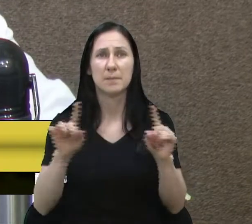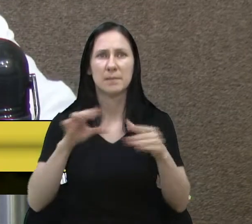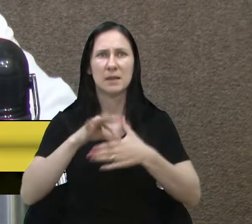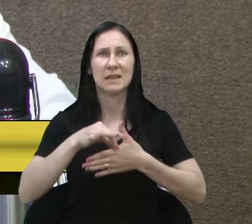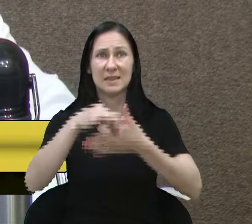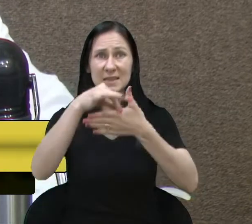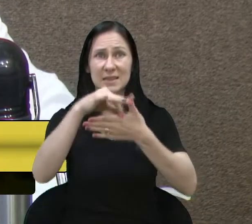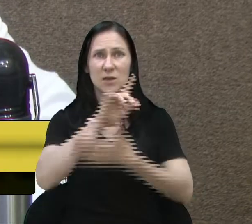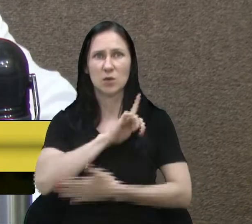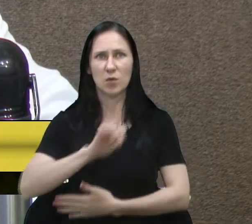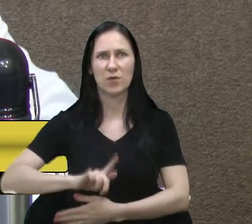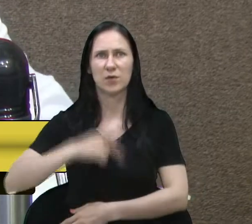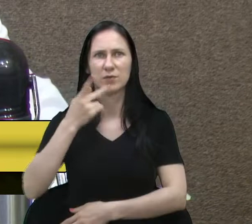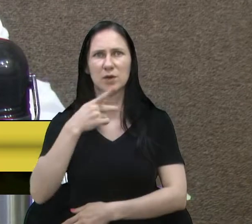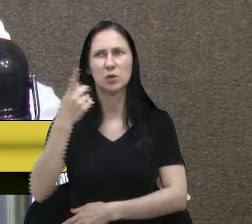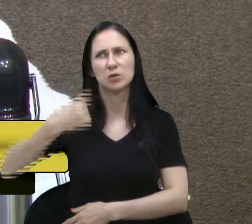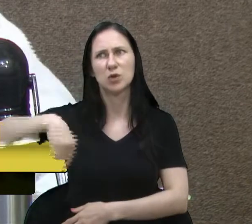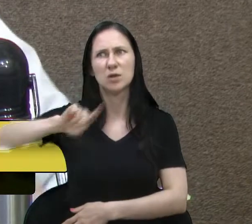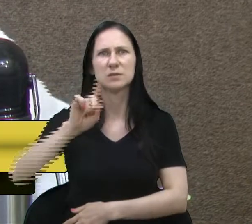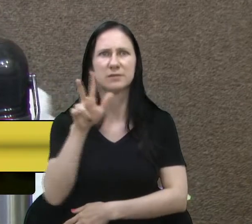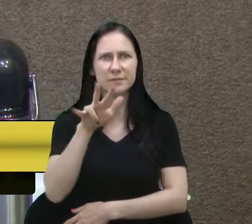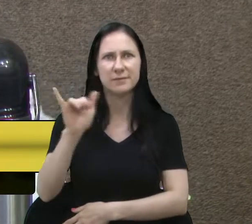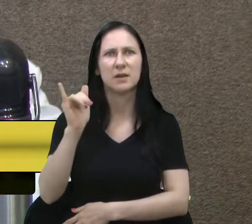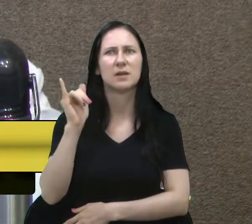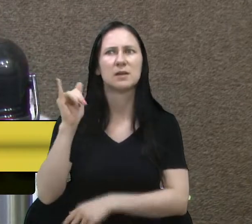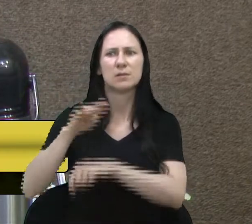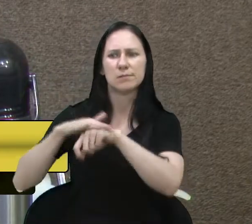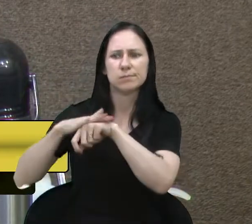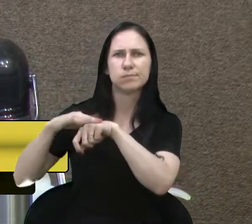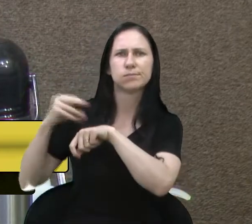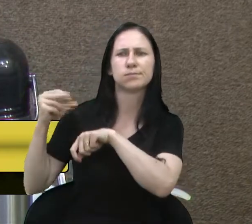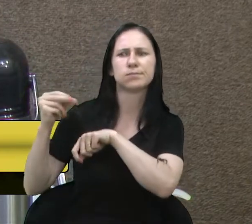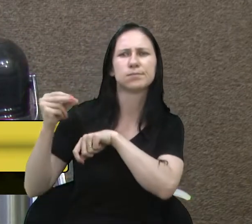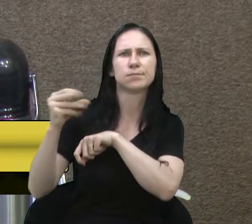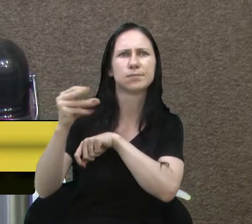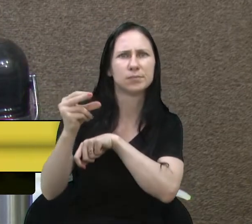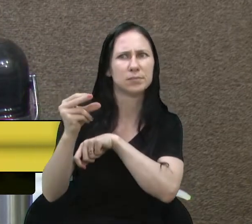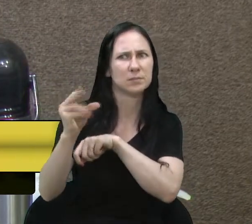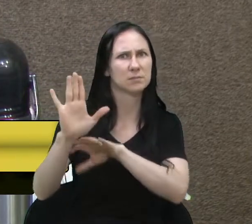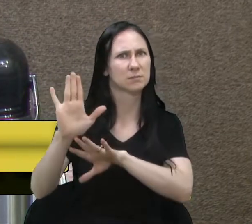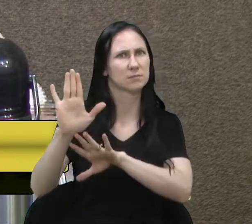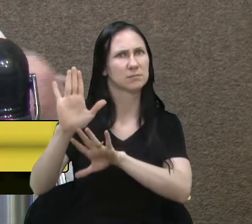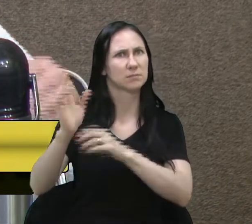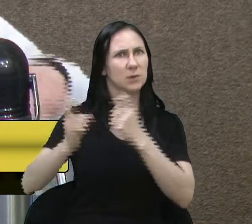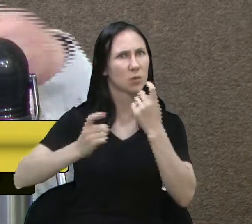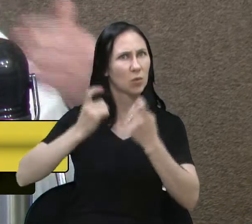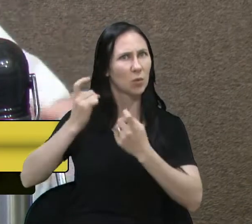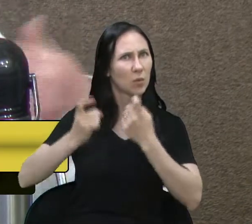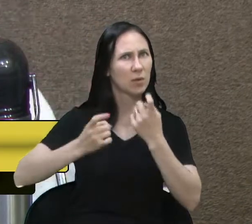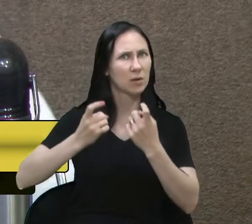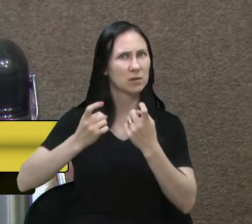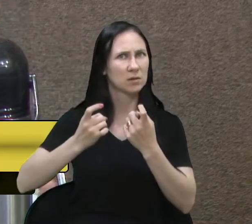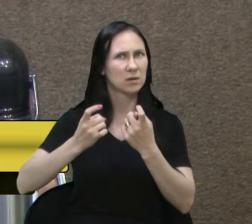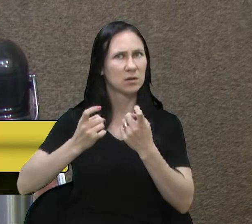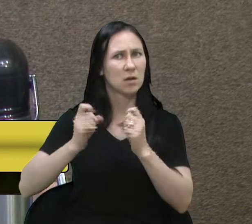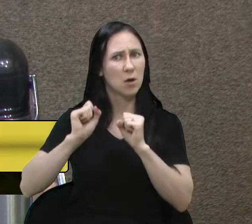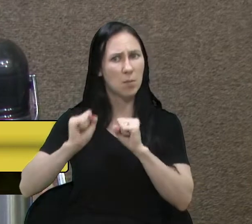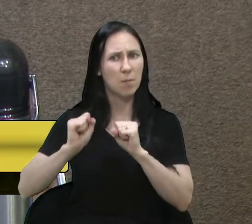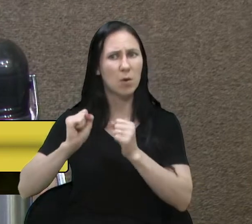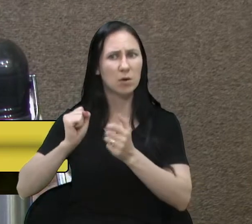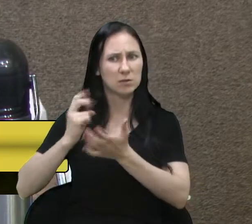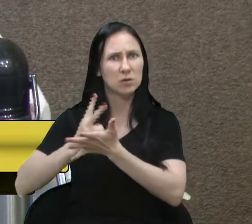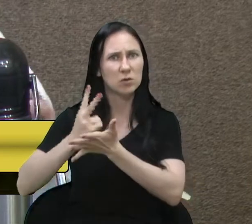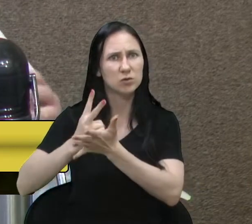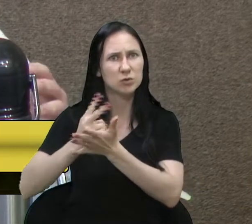dizer que nós vamos conversar sobre esse assunto por muito tempo, isso acaba me preocupando. A gente pode até seguir conversando por muito